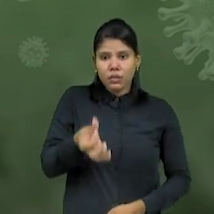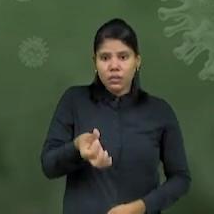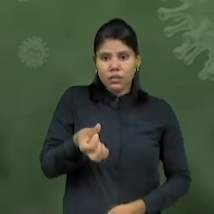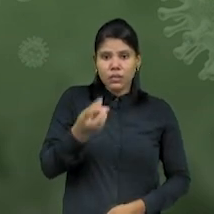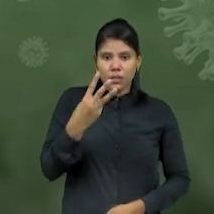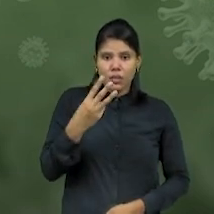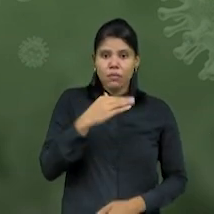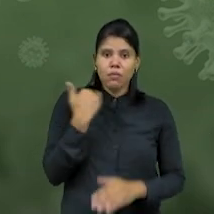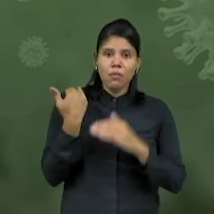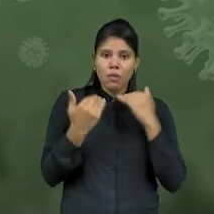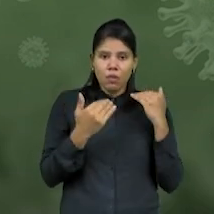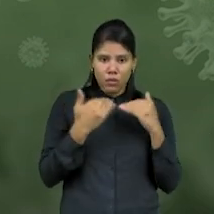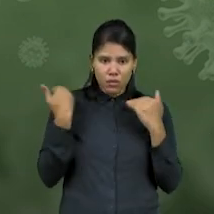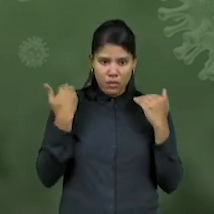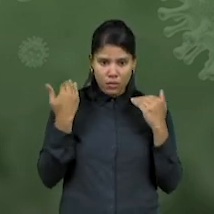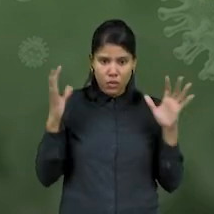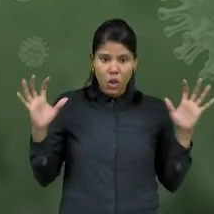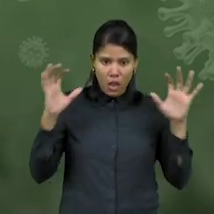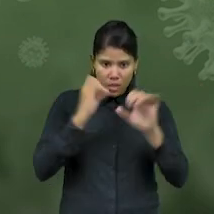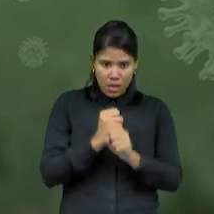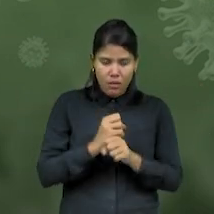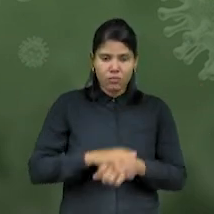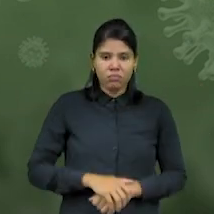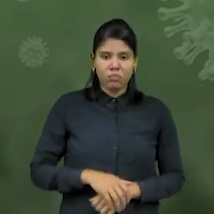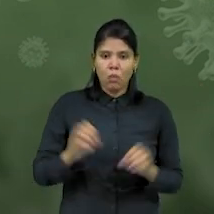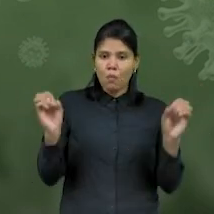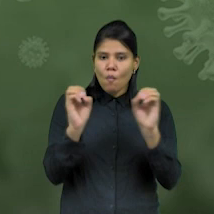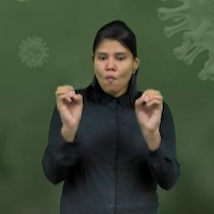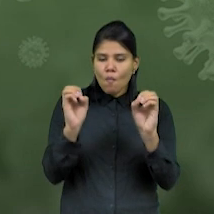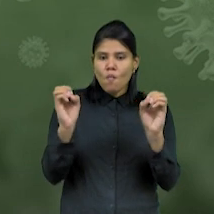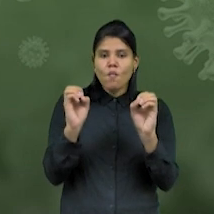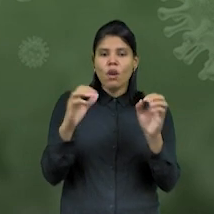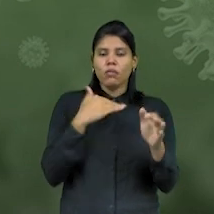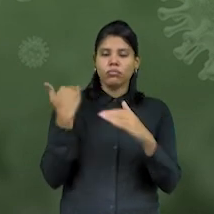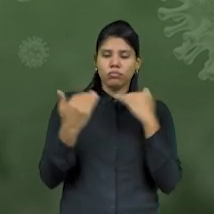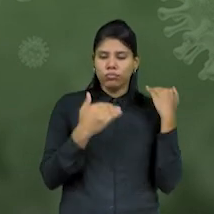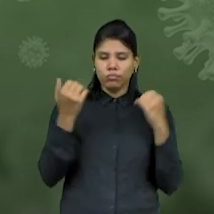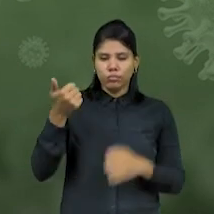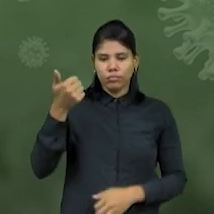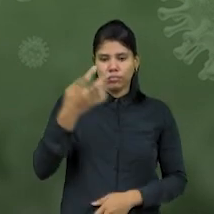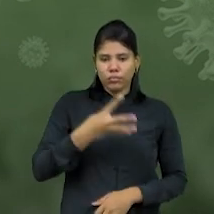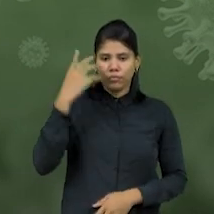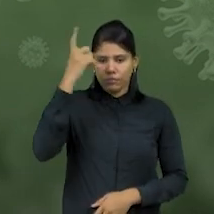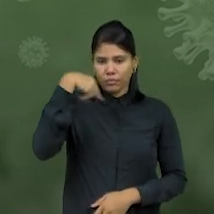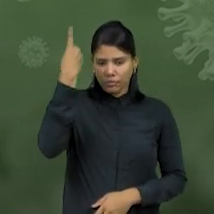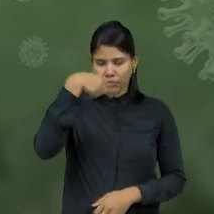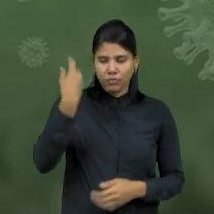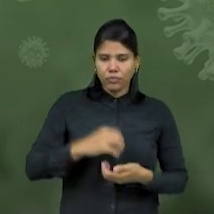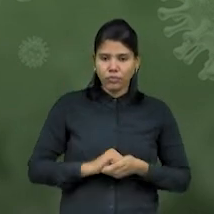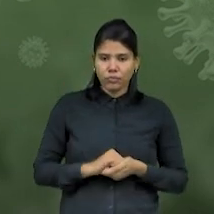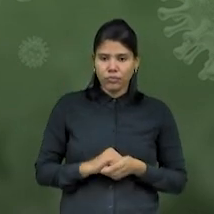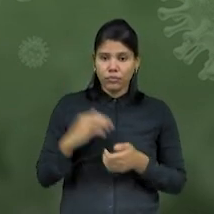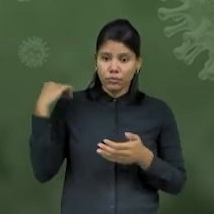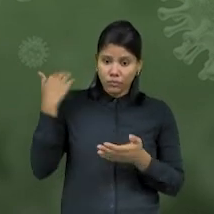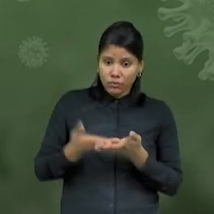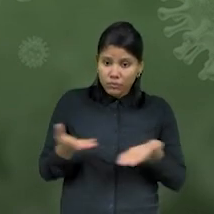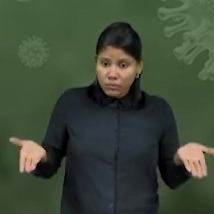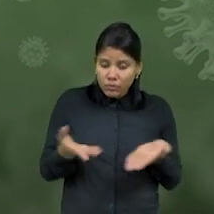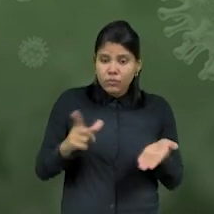morte foi registrada pelo sistema nas últimas 24 horas. São até agora 1.238